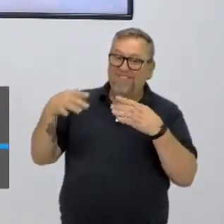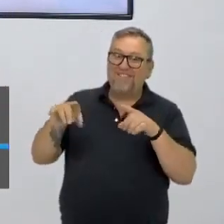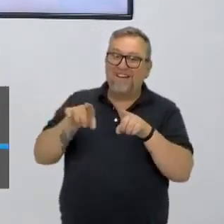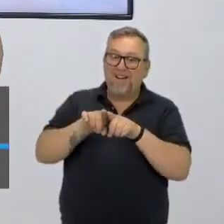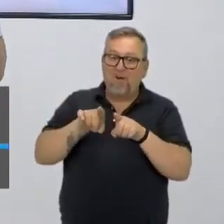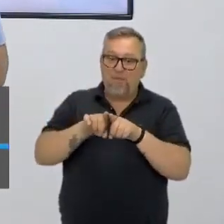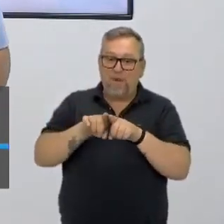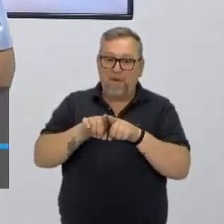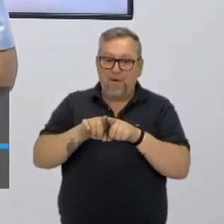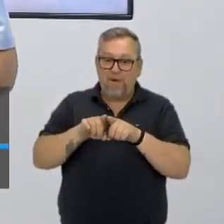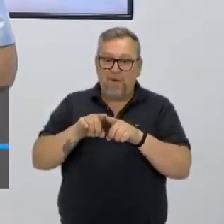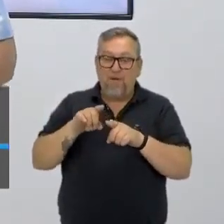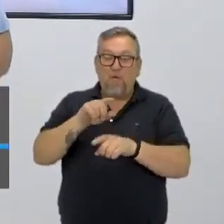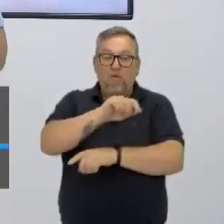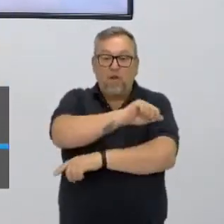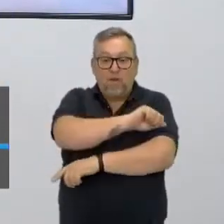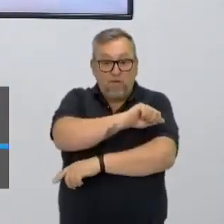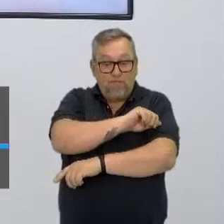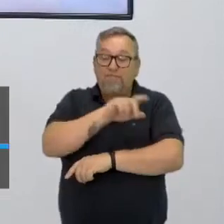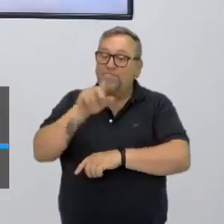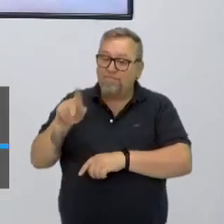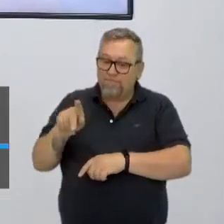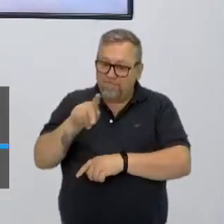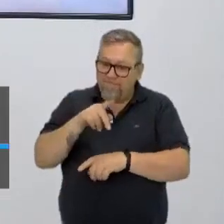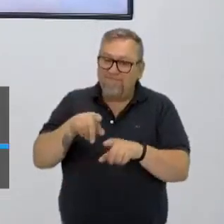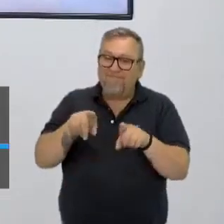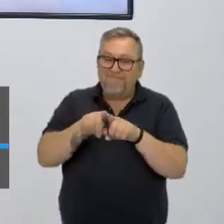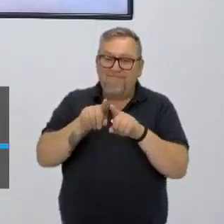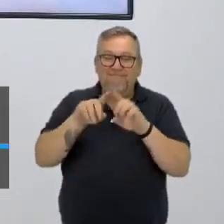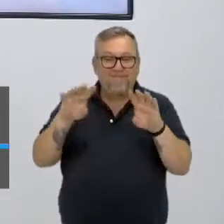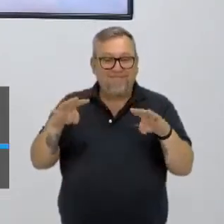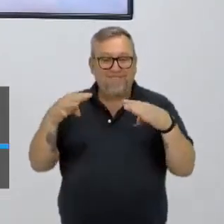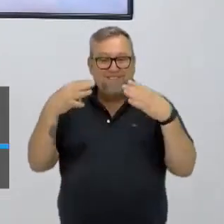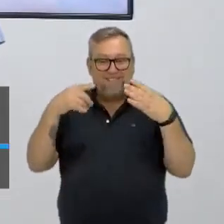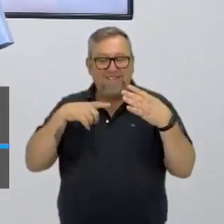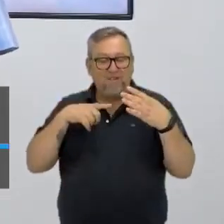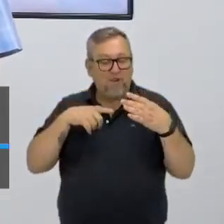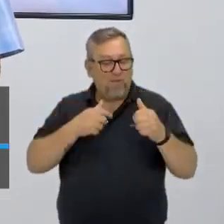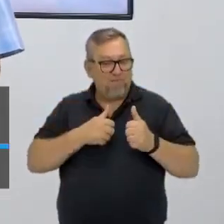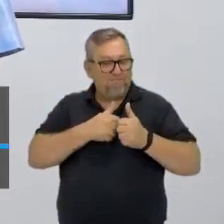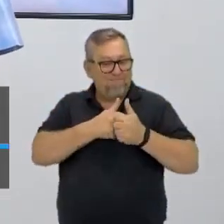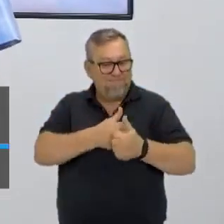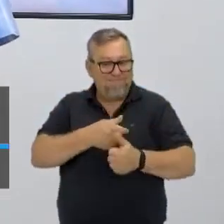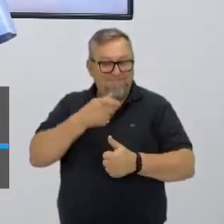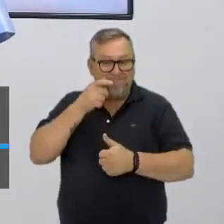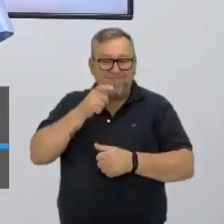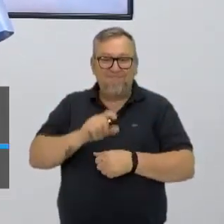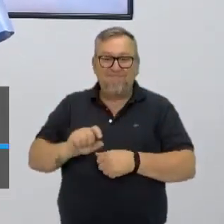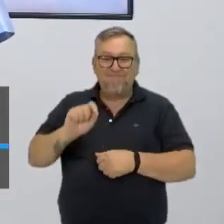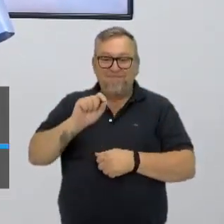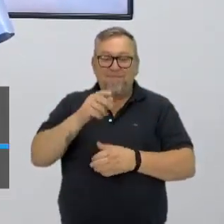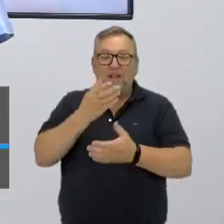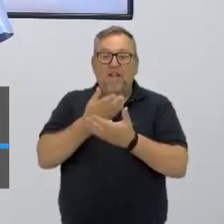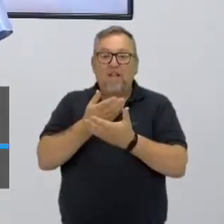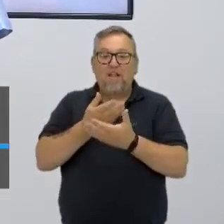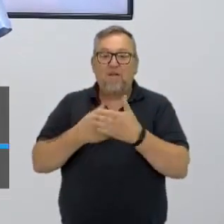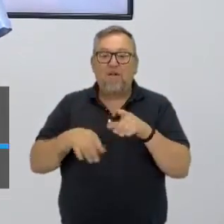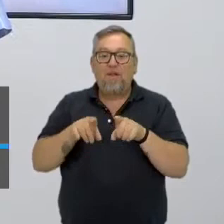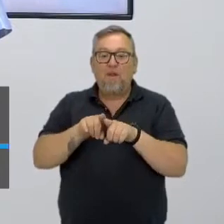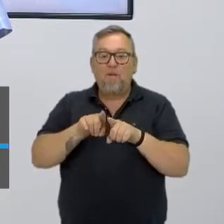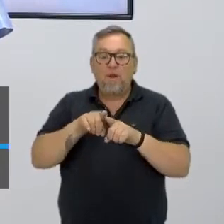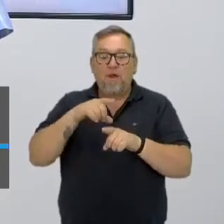tanto os alunos quanto também aos professores, né? Que também a gente sabe aí que nos acompanham, sempre lembrando aí que essas aulas aqui,